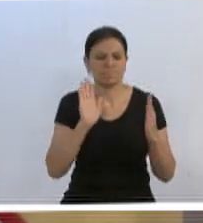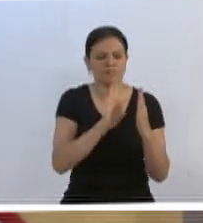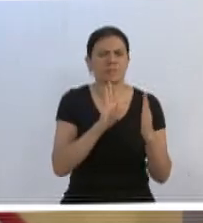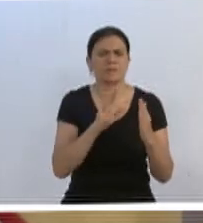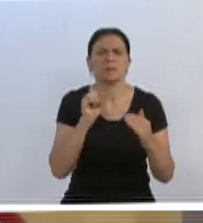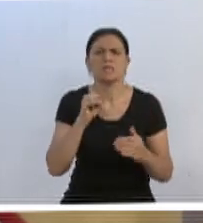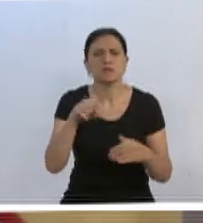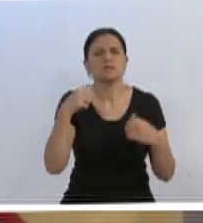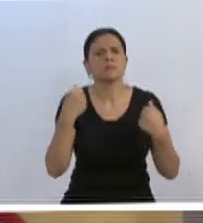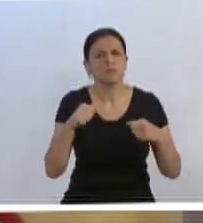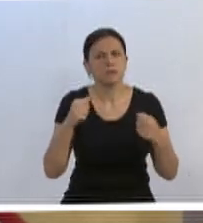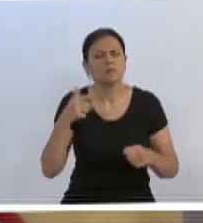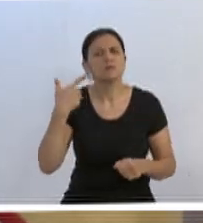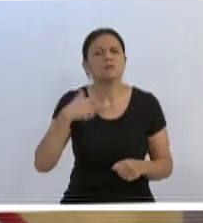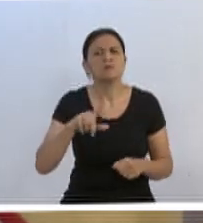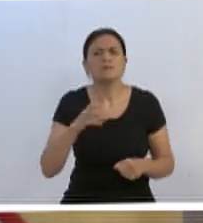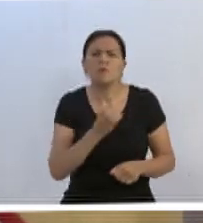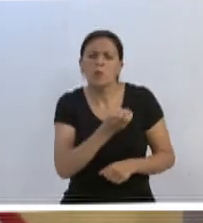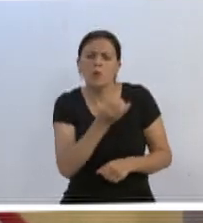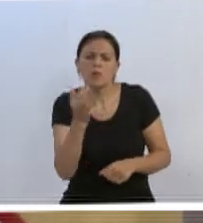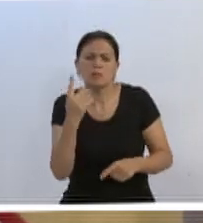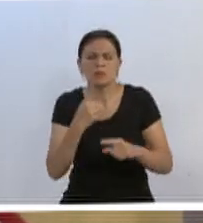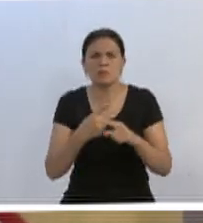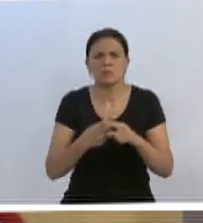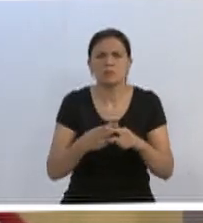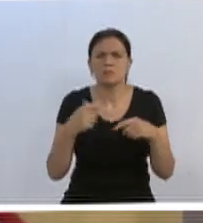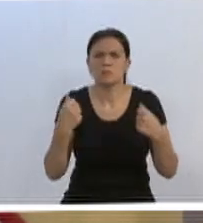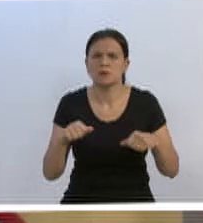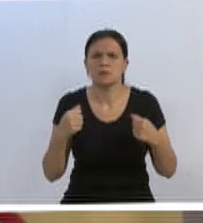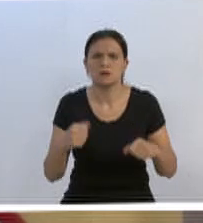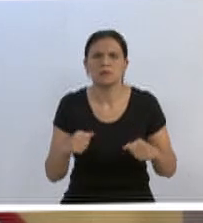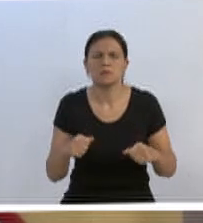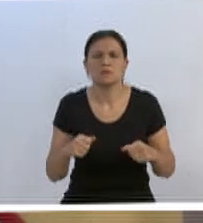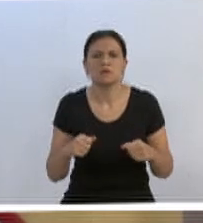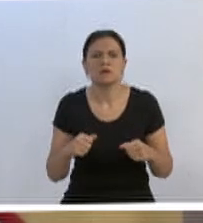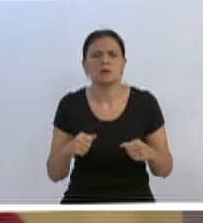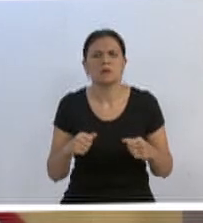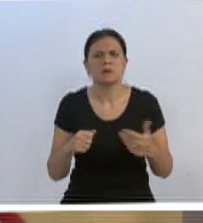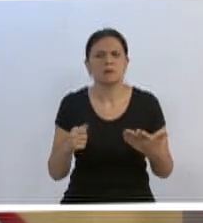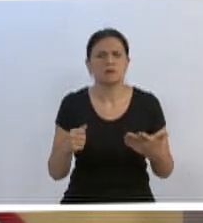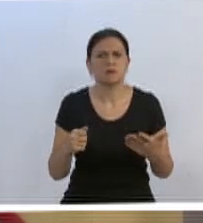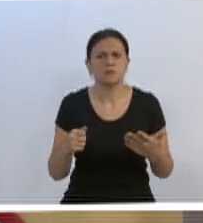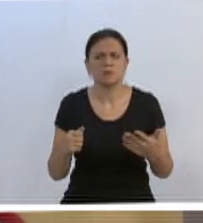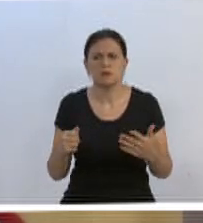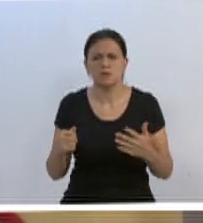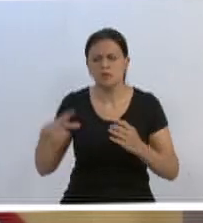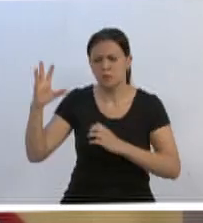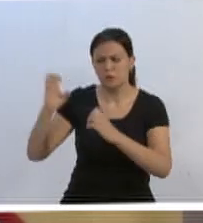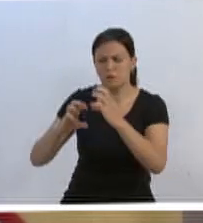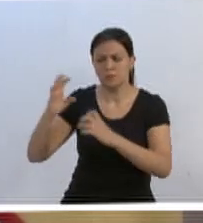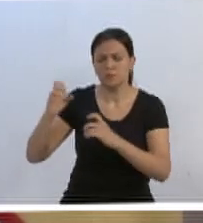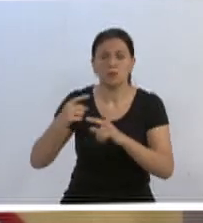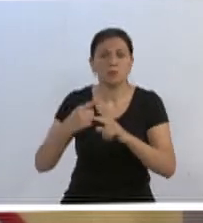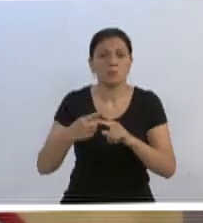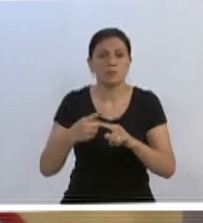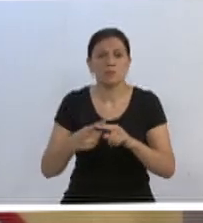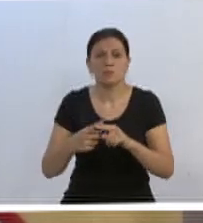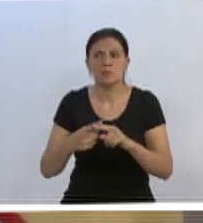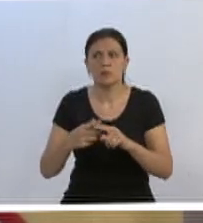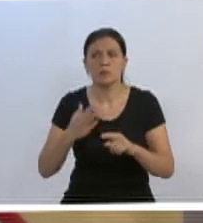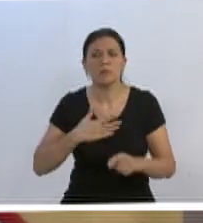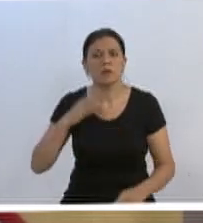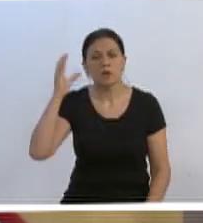tivesse que enfrentar novamente, quantas vezes fosse necessário, caciques partidários, partido, para tomar os posicionamentos que a minha